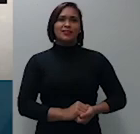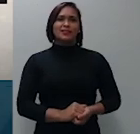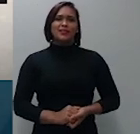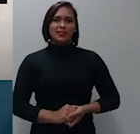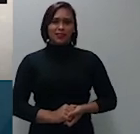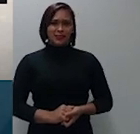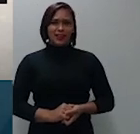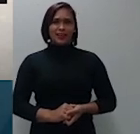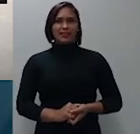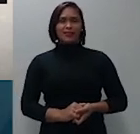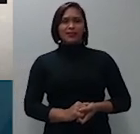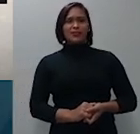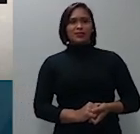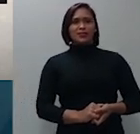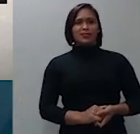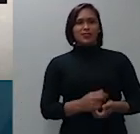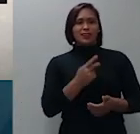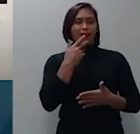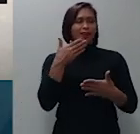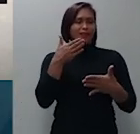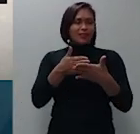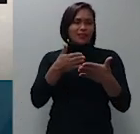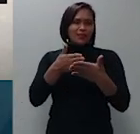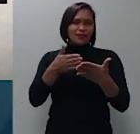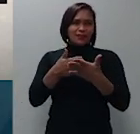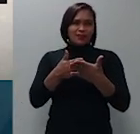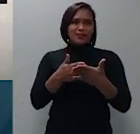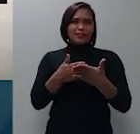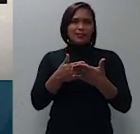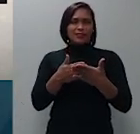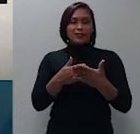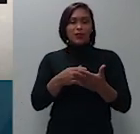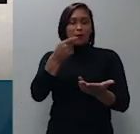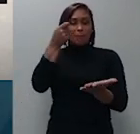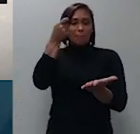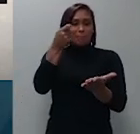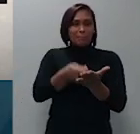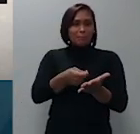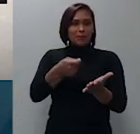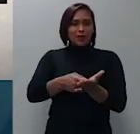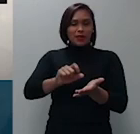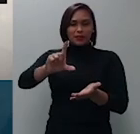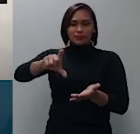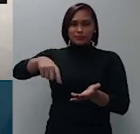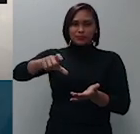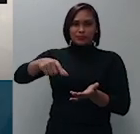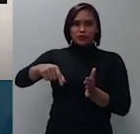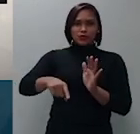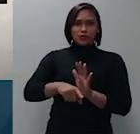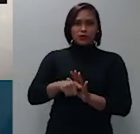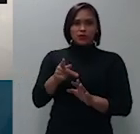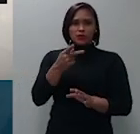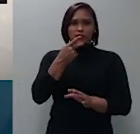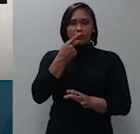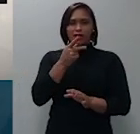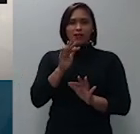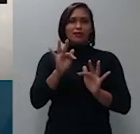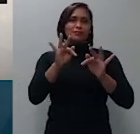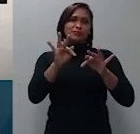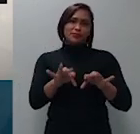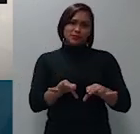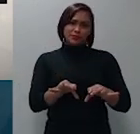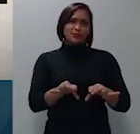a limitação de pagamento dos créditos trabalhistas a fim de evitar que altos valores